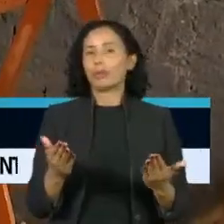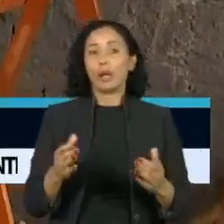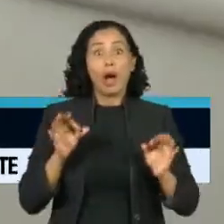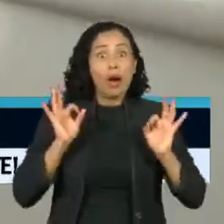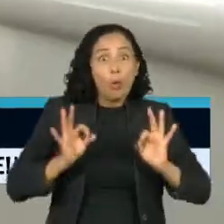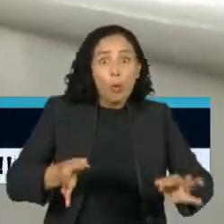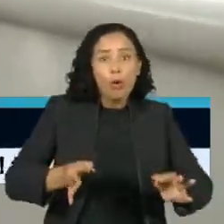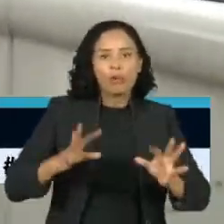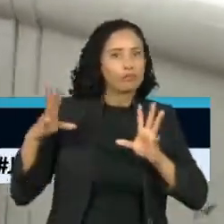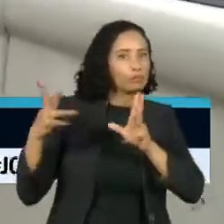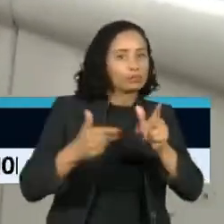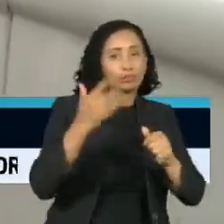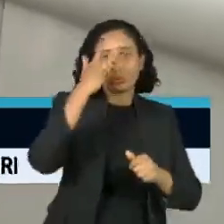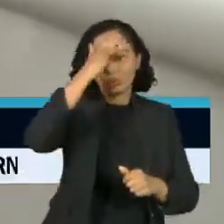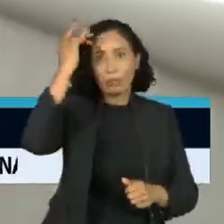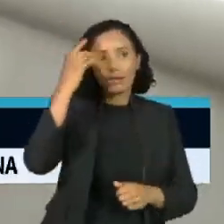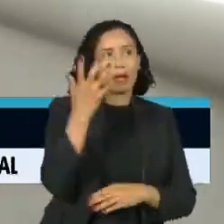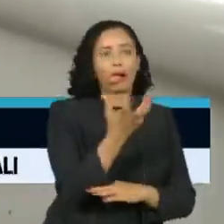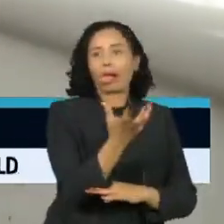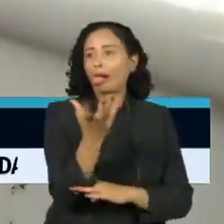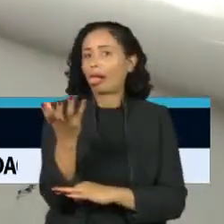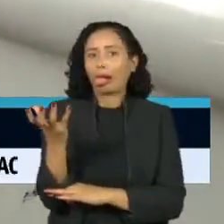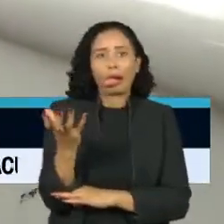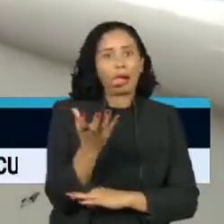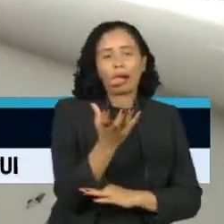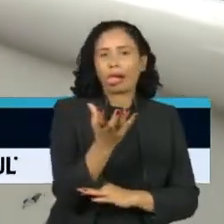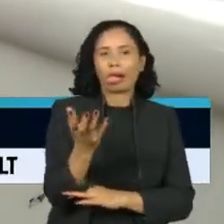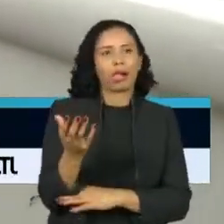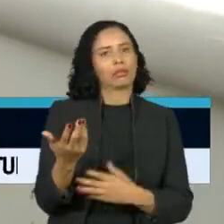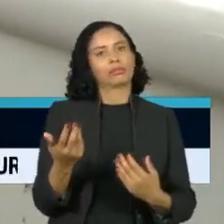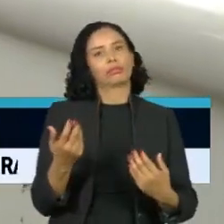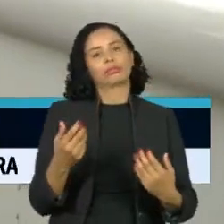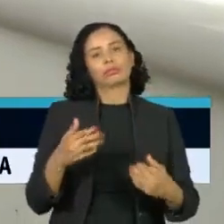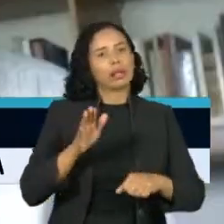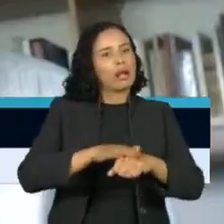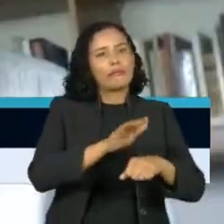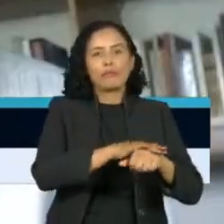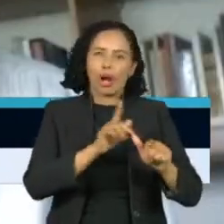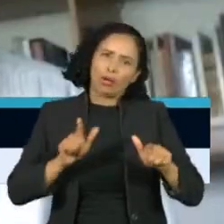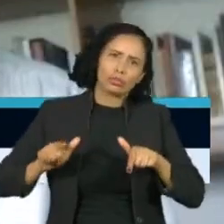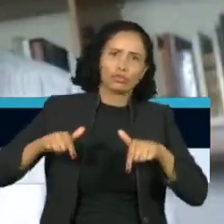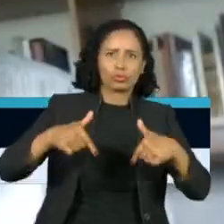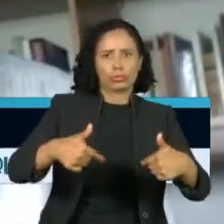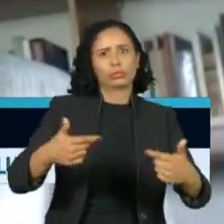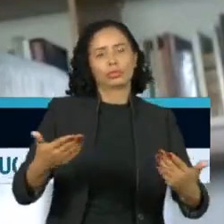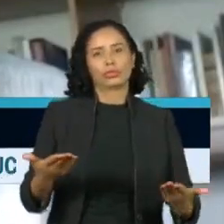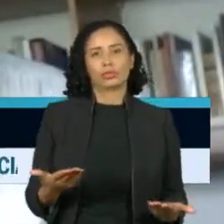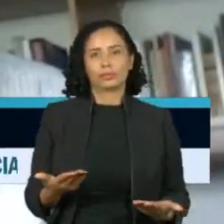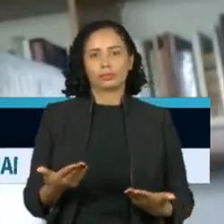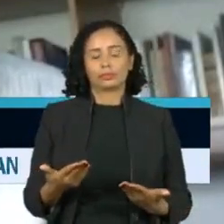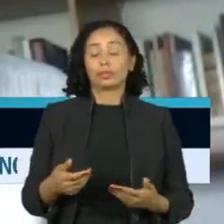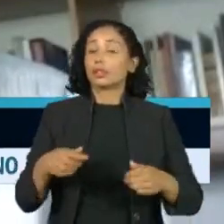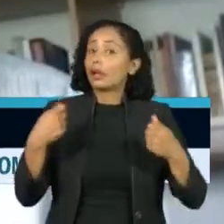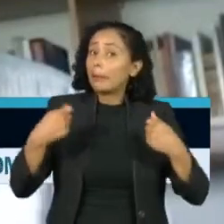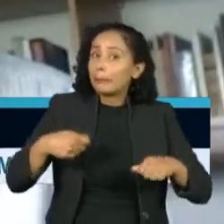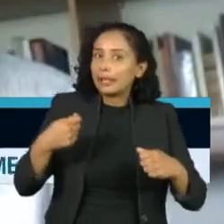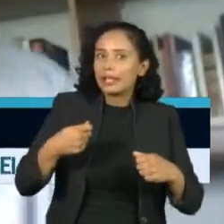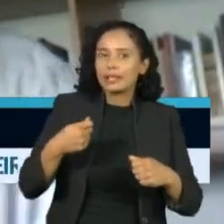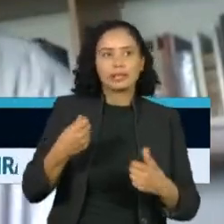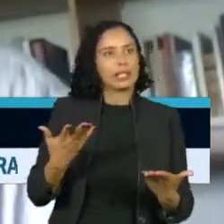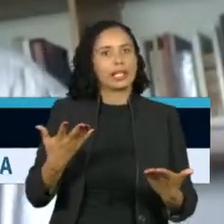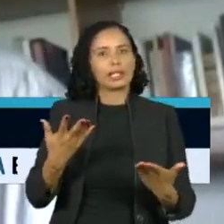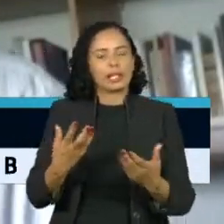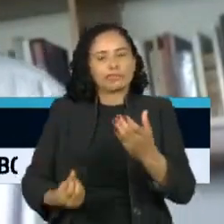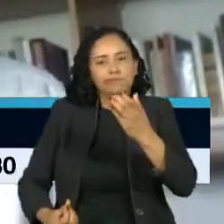pratiquem ações que até então elas não pensavam. Nós precisamos criar mecanismos